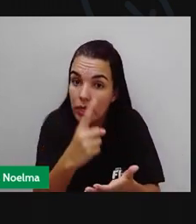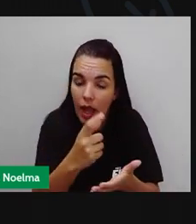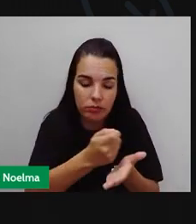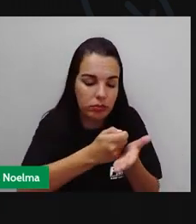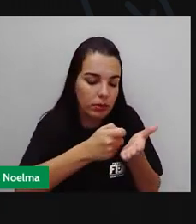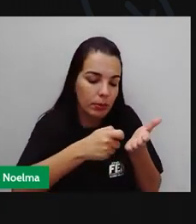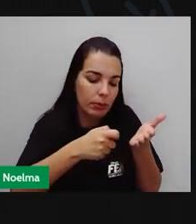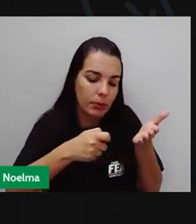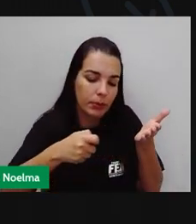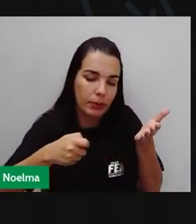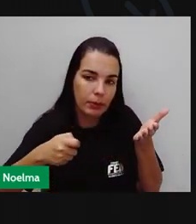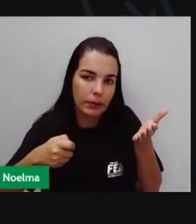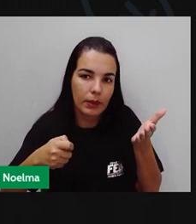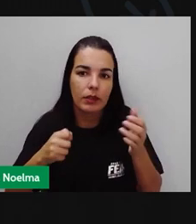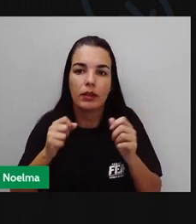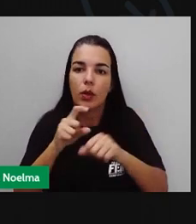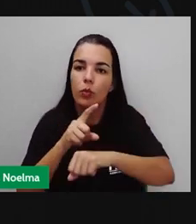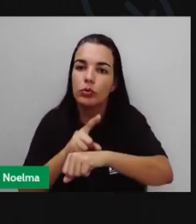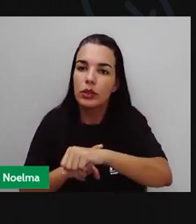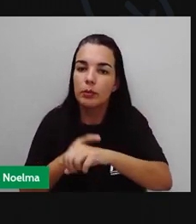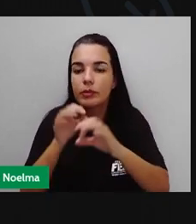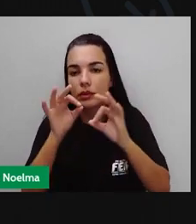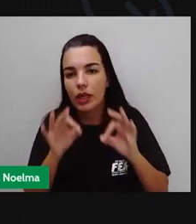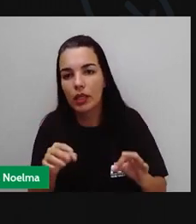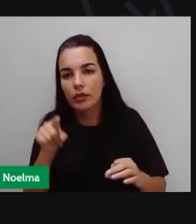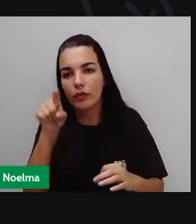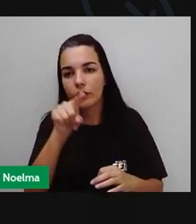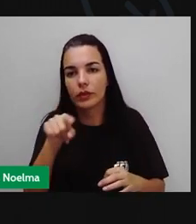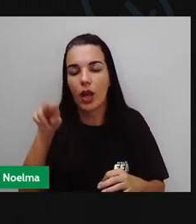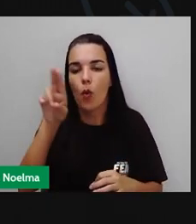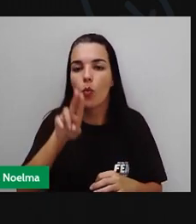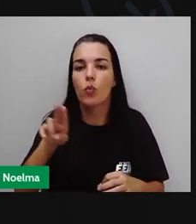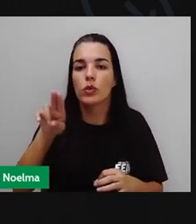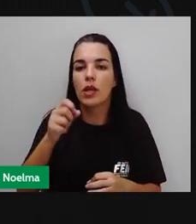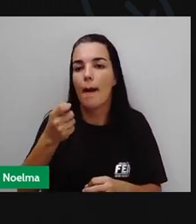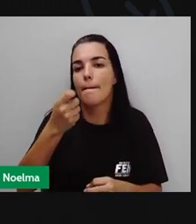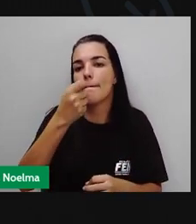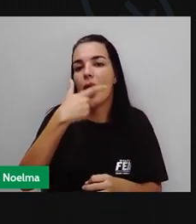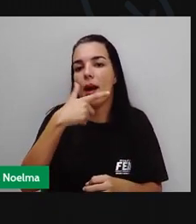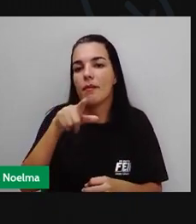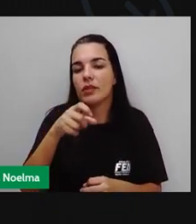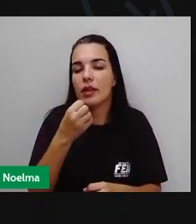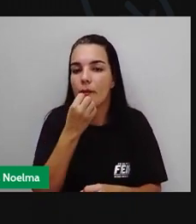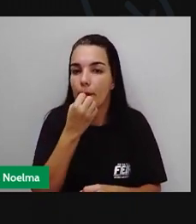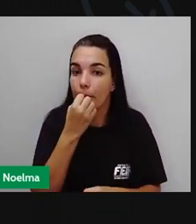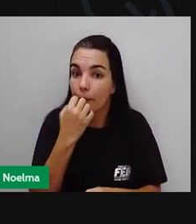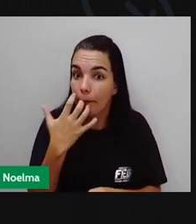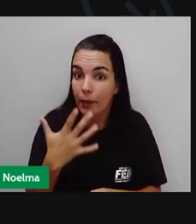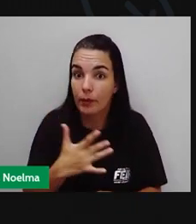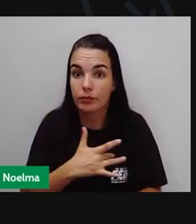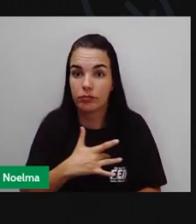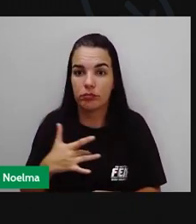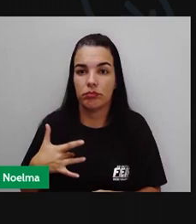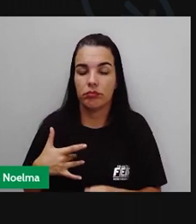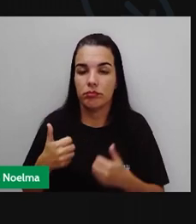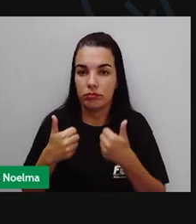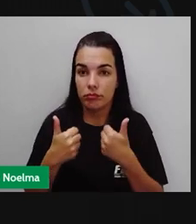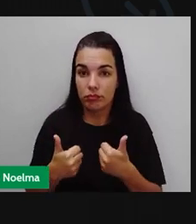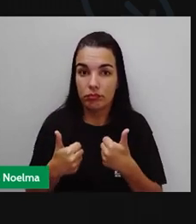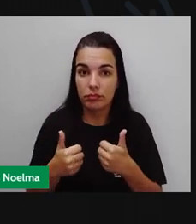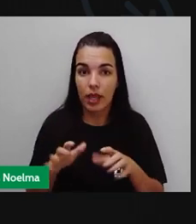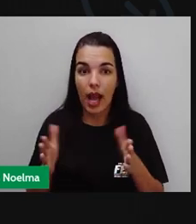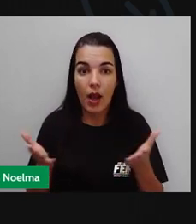onde o médico, ele sabe o tempo exato que você deve tomar, pra que você seja efetivamente curado, certo?